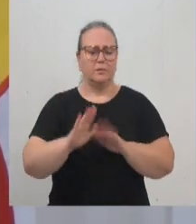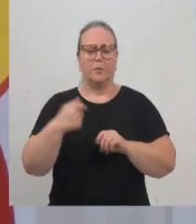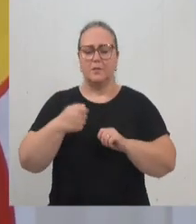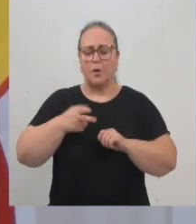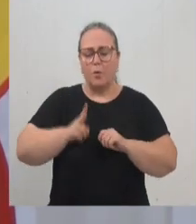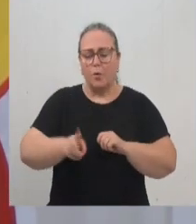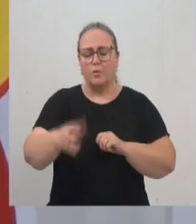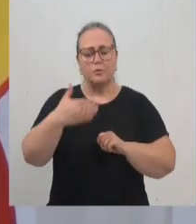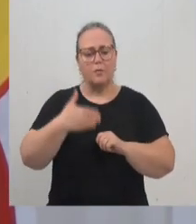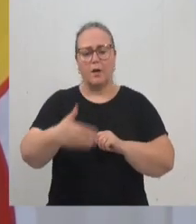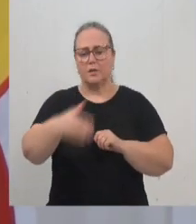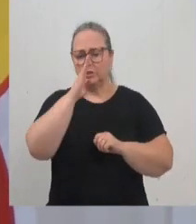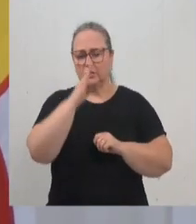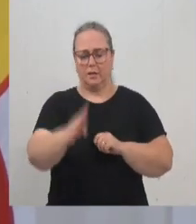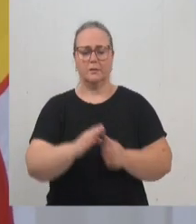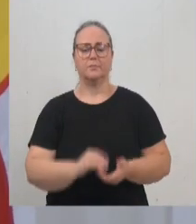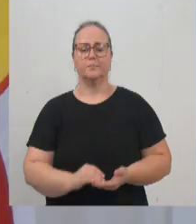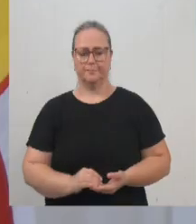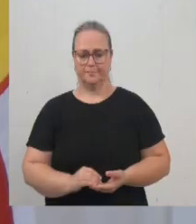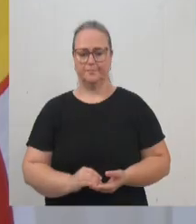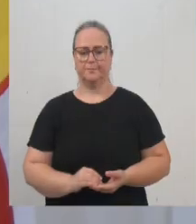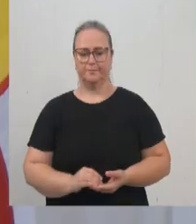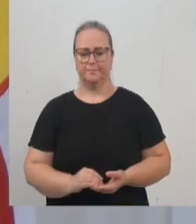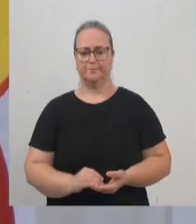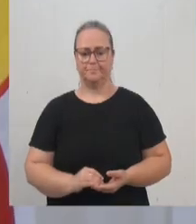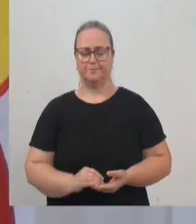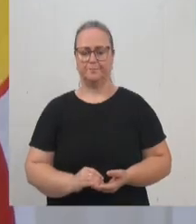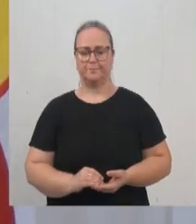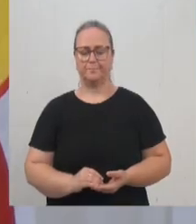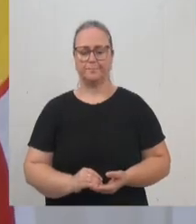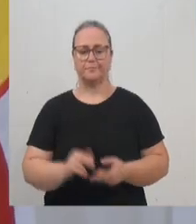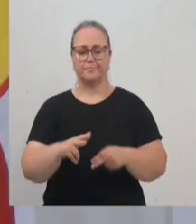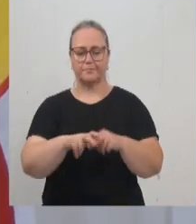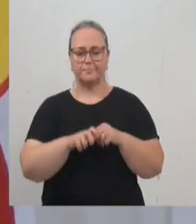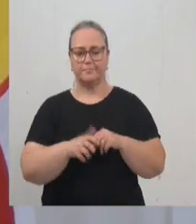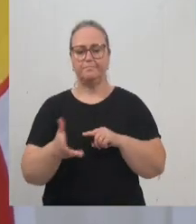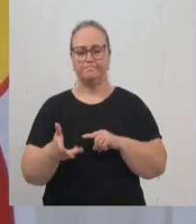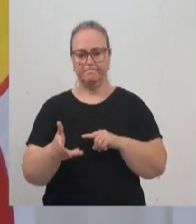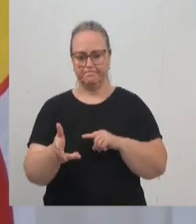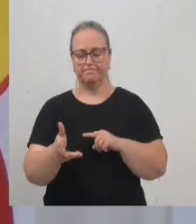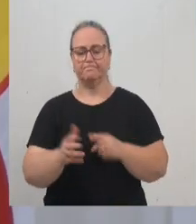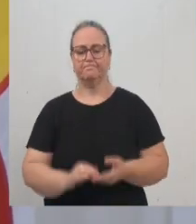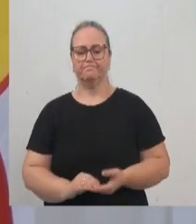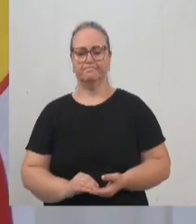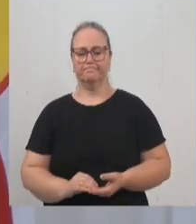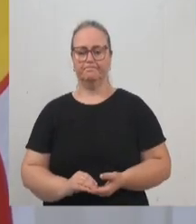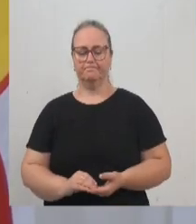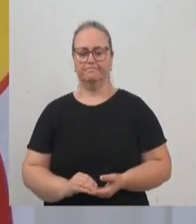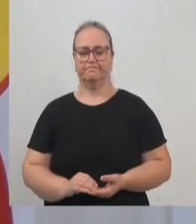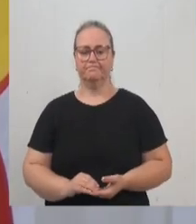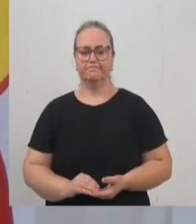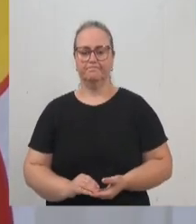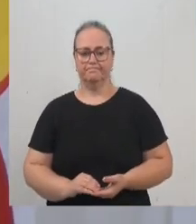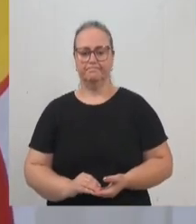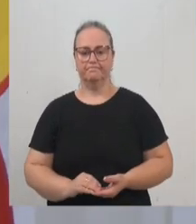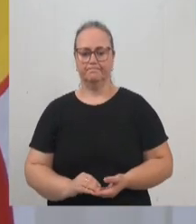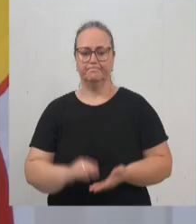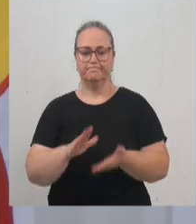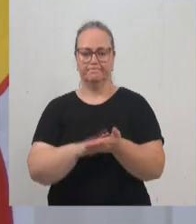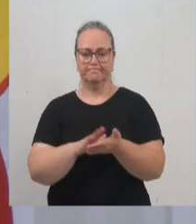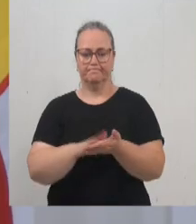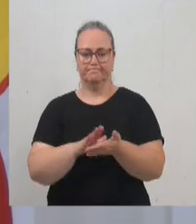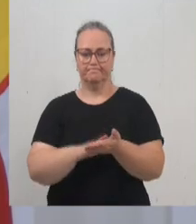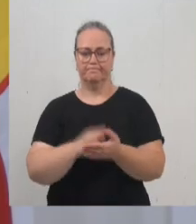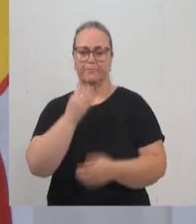o mutirão da castração esse ano. Então, gente também vai pedir a agilidade da nova gestão. E para a Peniso, mais uma vez, o vereador